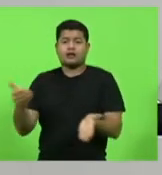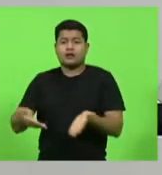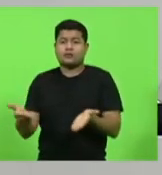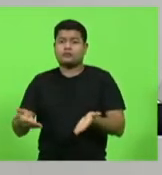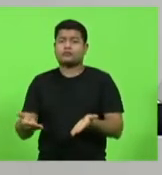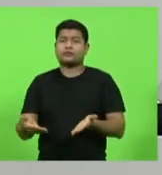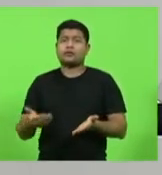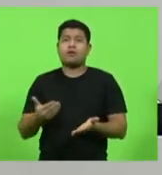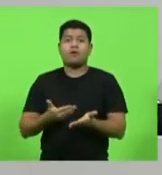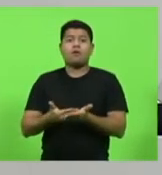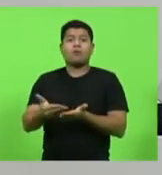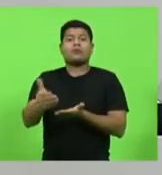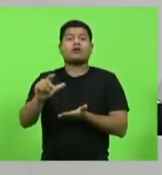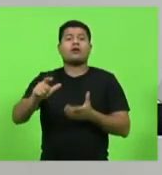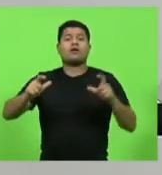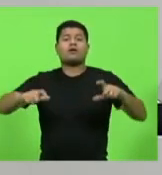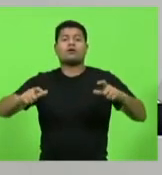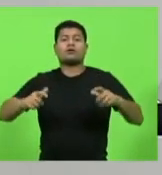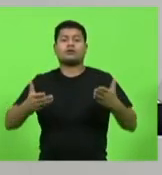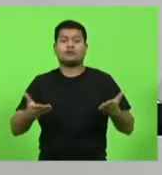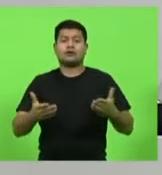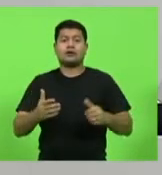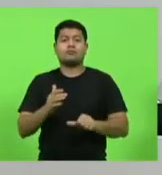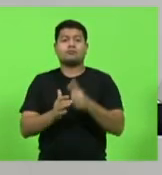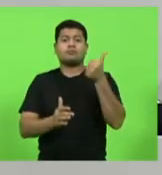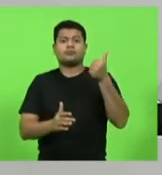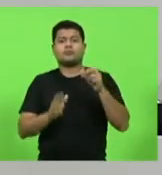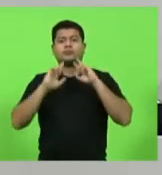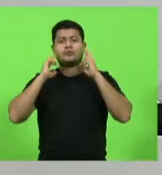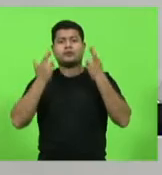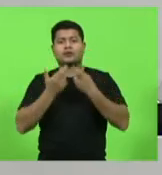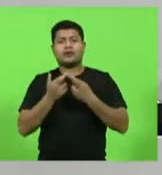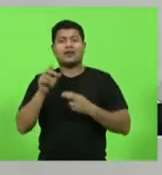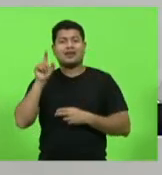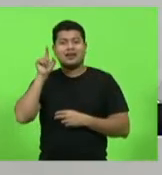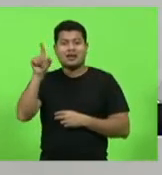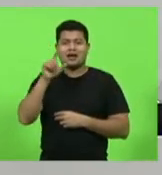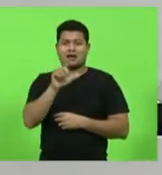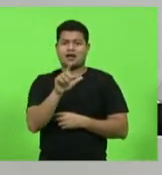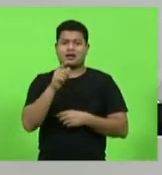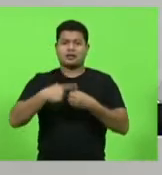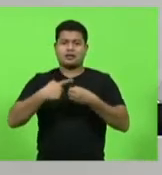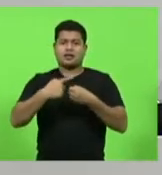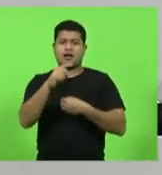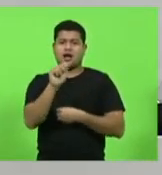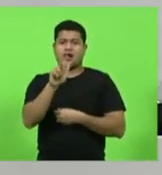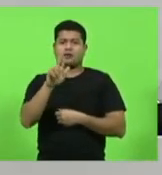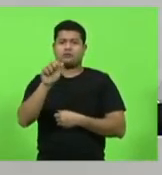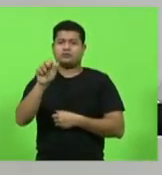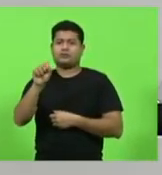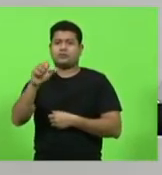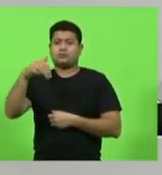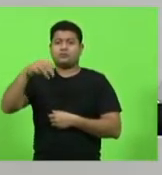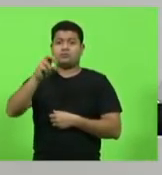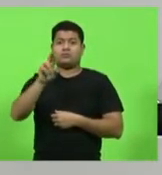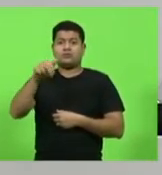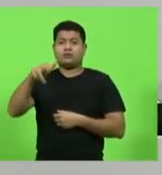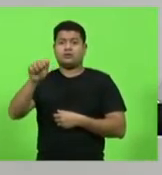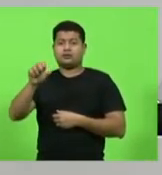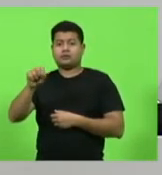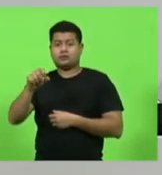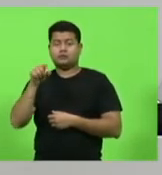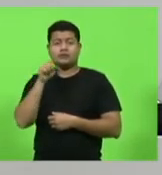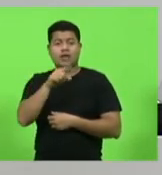Começa lá, deputada Ana, uma primeira reunião lá em Águas Mornas, quando o senhor estava sentado lá, era o tesoureiro do